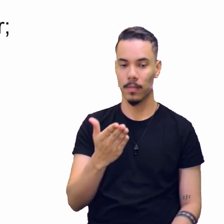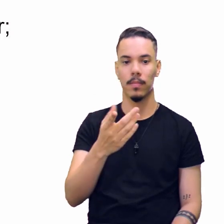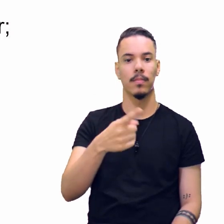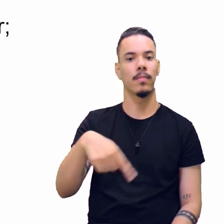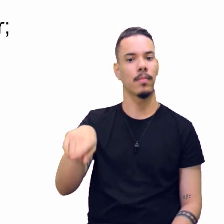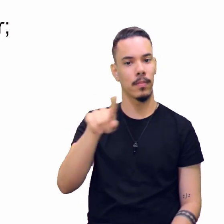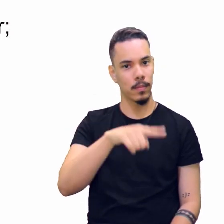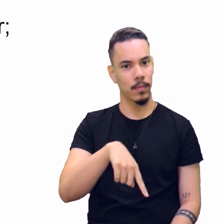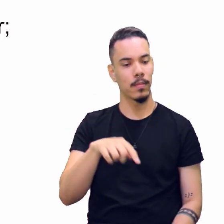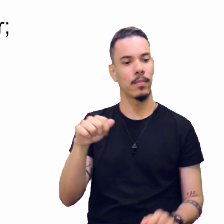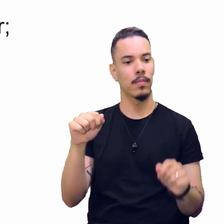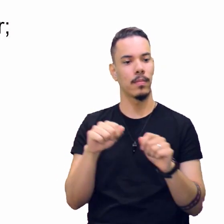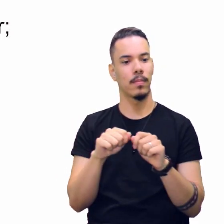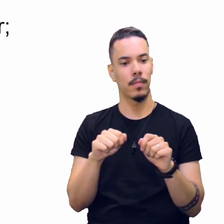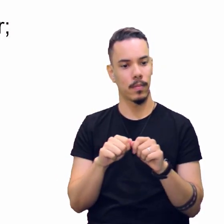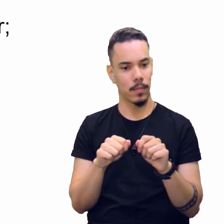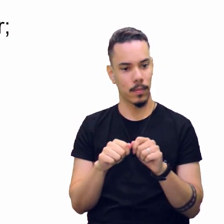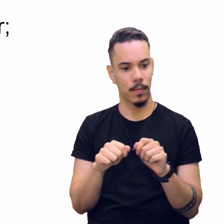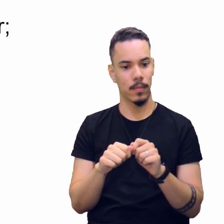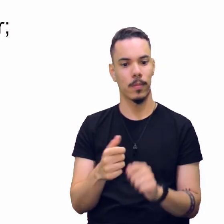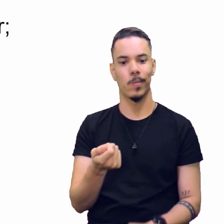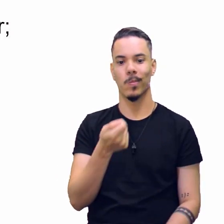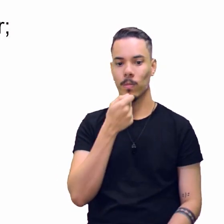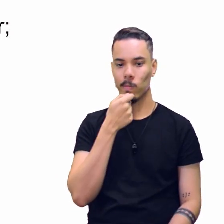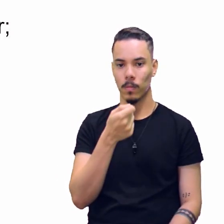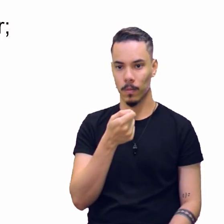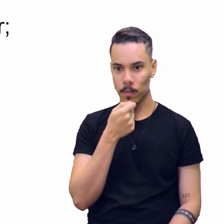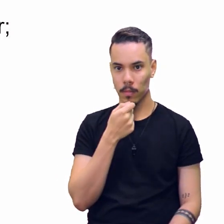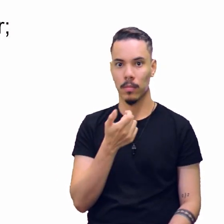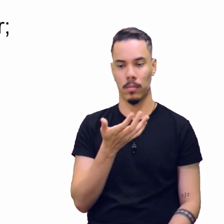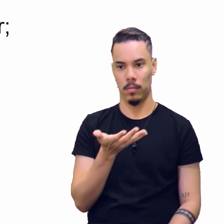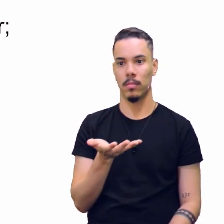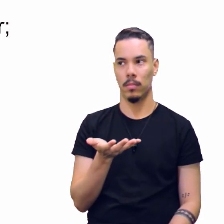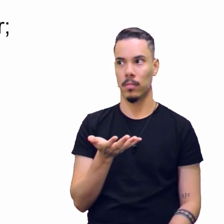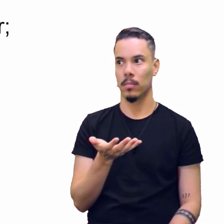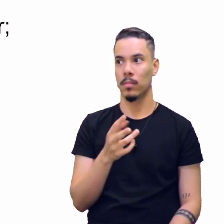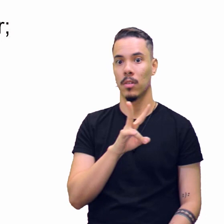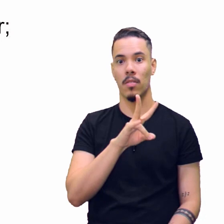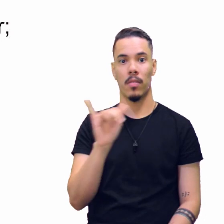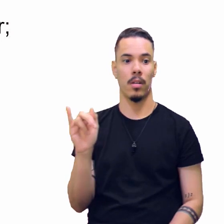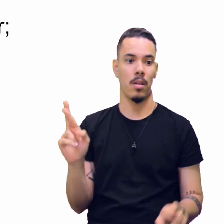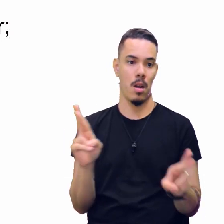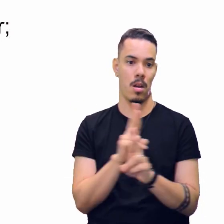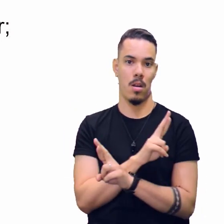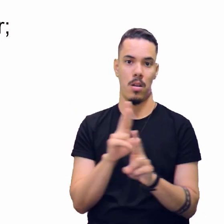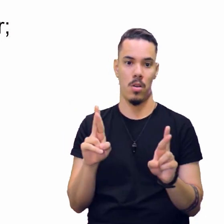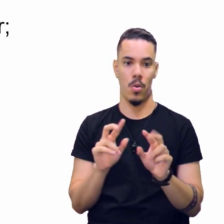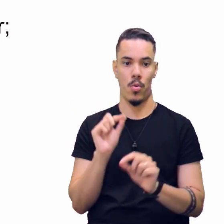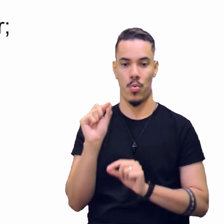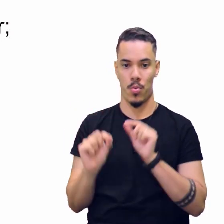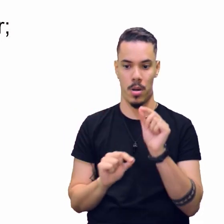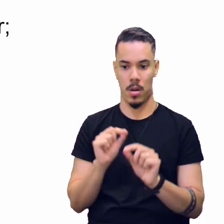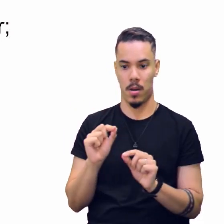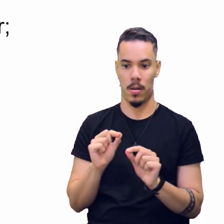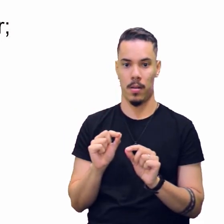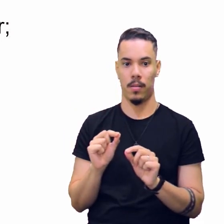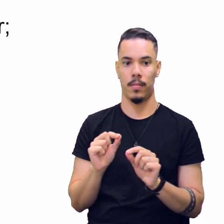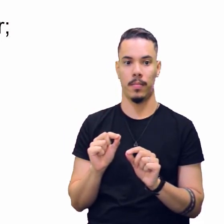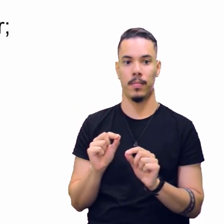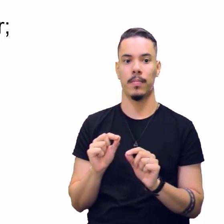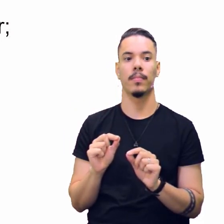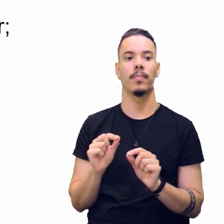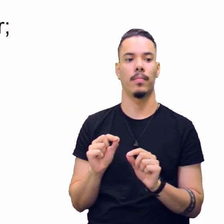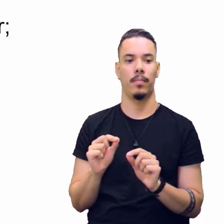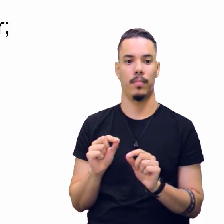gênero, né? Que é a produção de uma reportagem. Vai estar relacionada a quê? Olha só a temática.